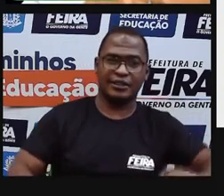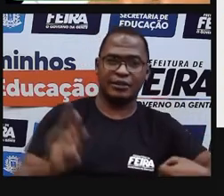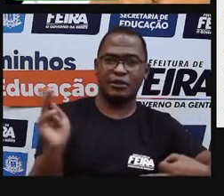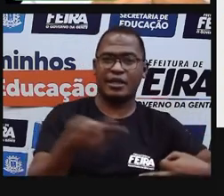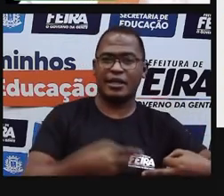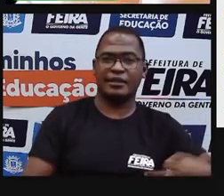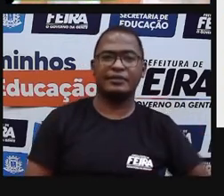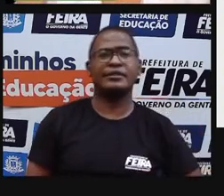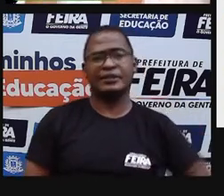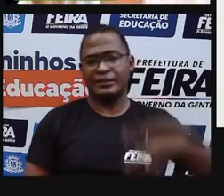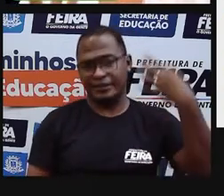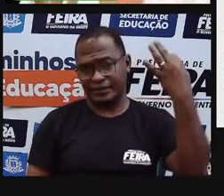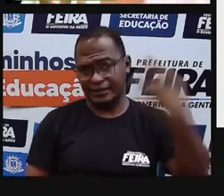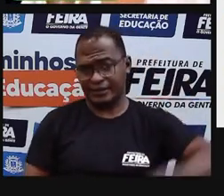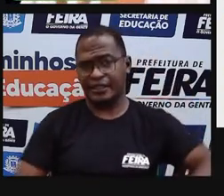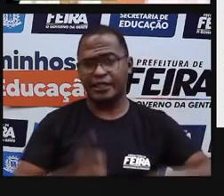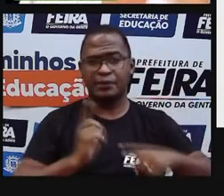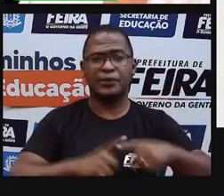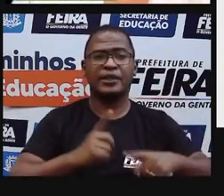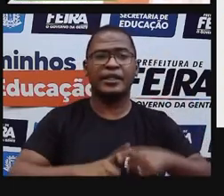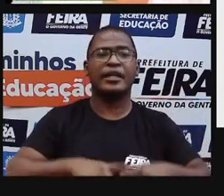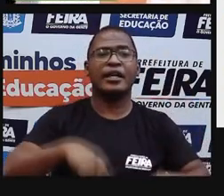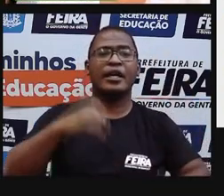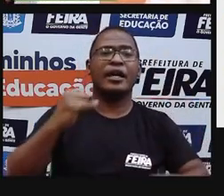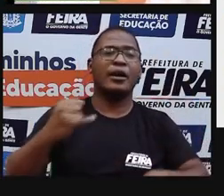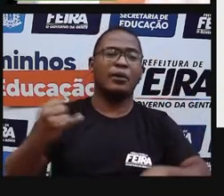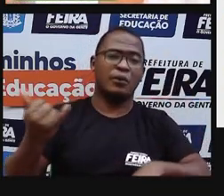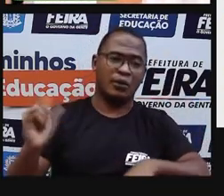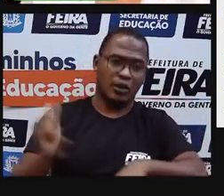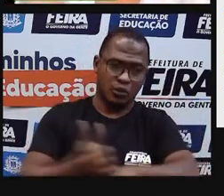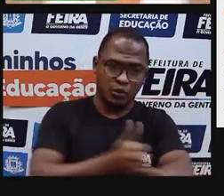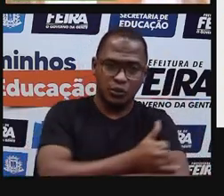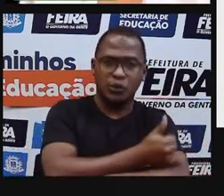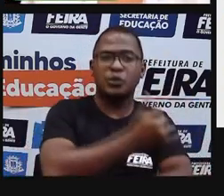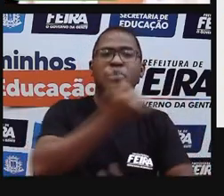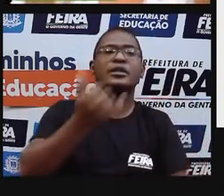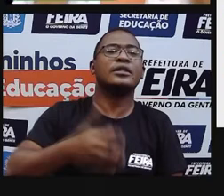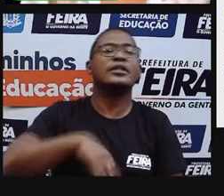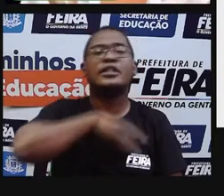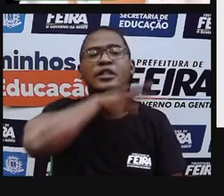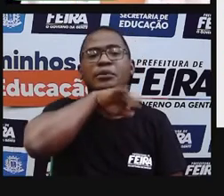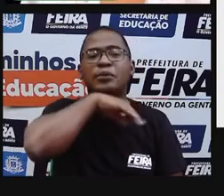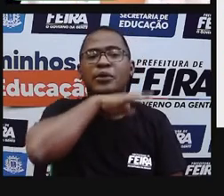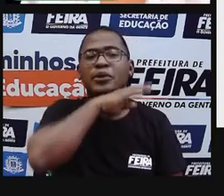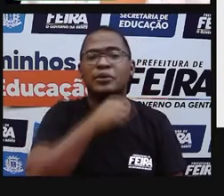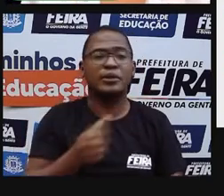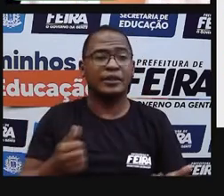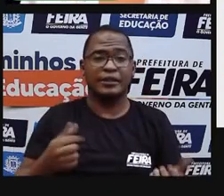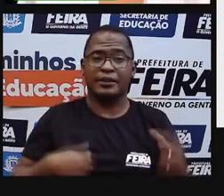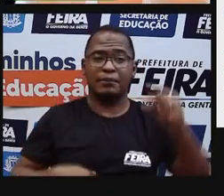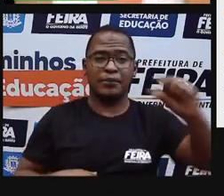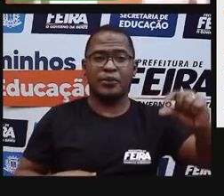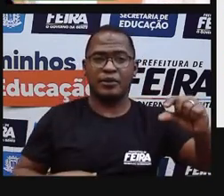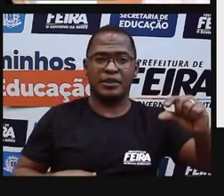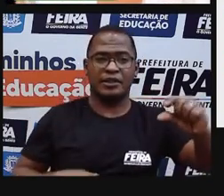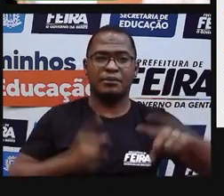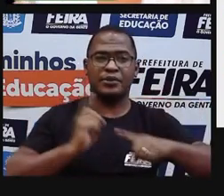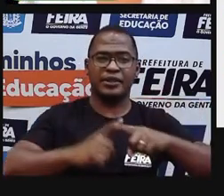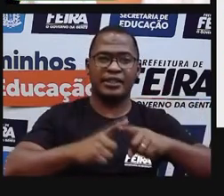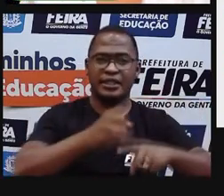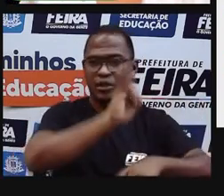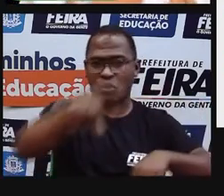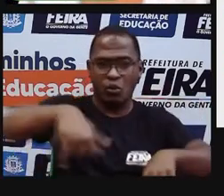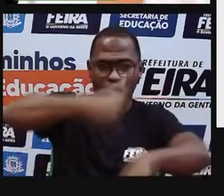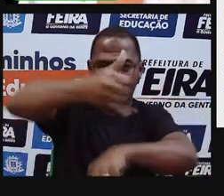Correto. Porque é mais natural. O óleo industrializado tem mais produto até pela conservação do que a banha de